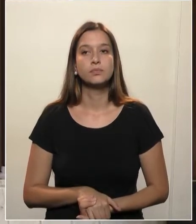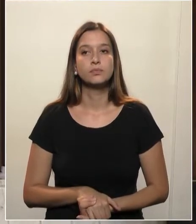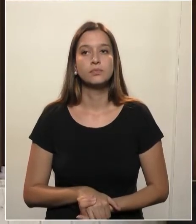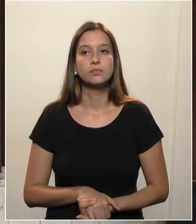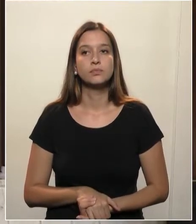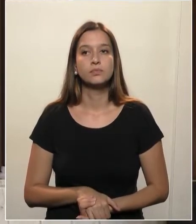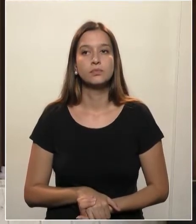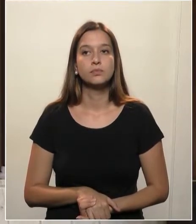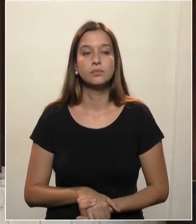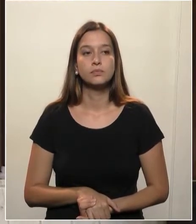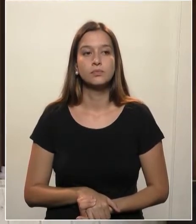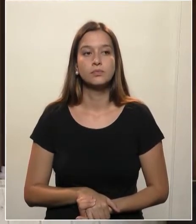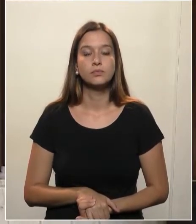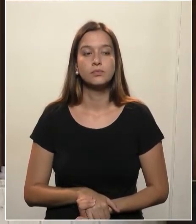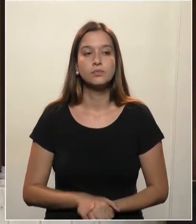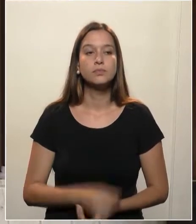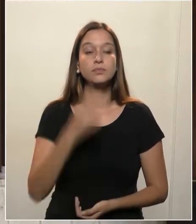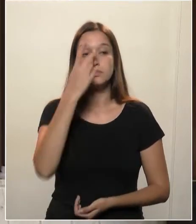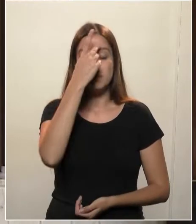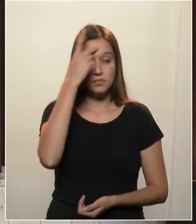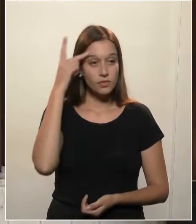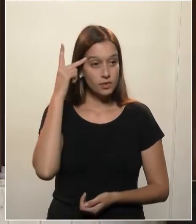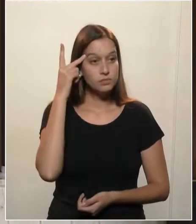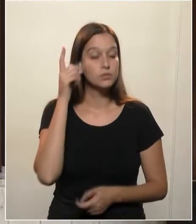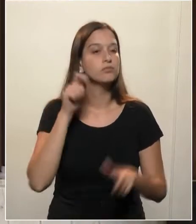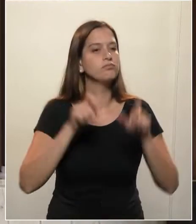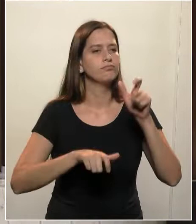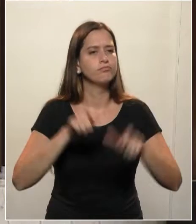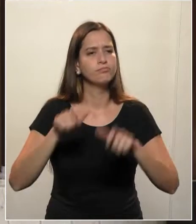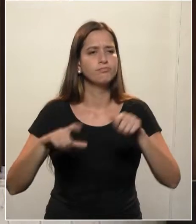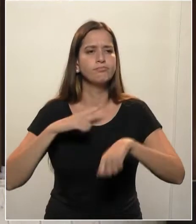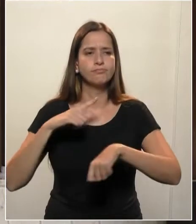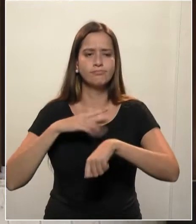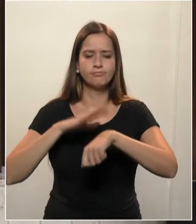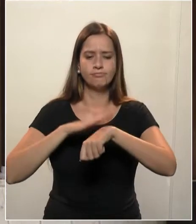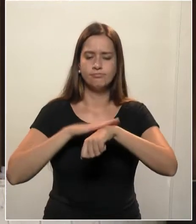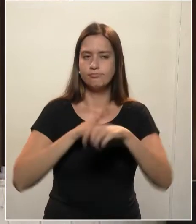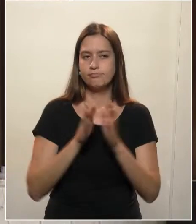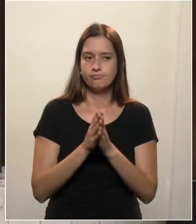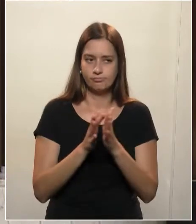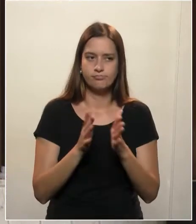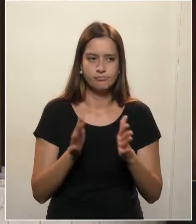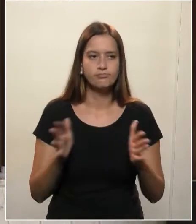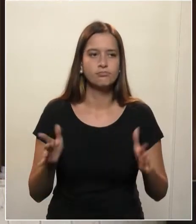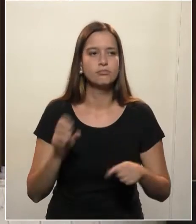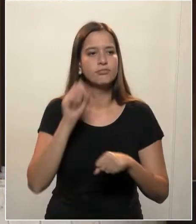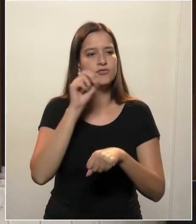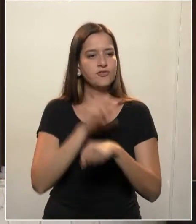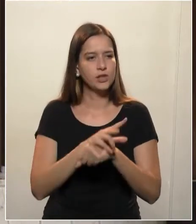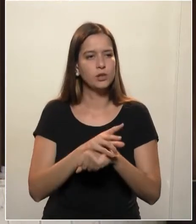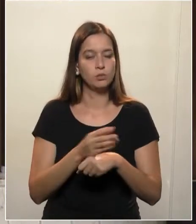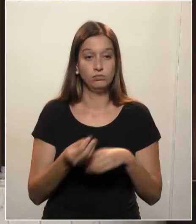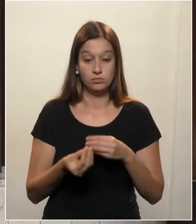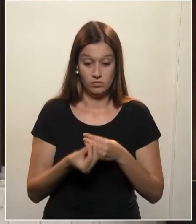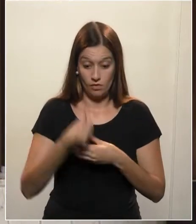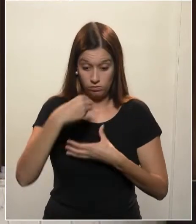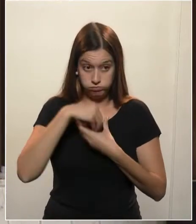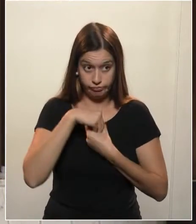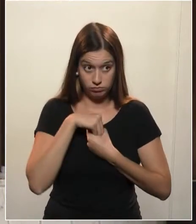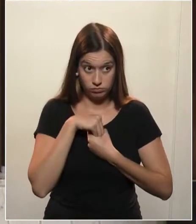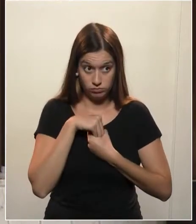As pessoas, elas têm um período de incubação. O período de incubação é de 2 a 14 dias.